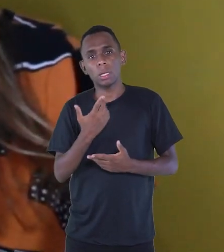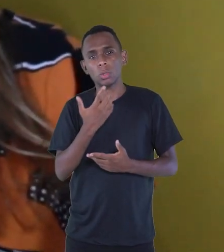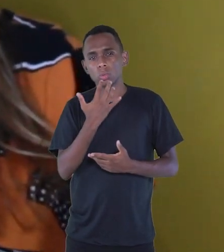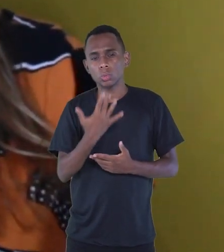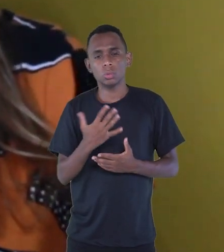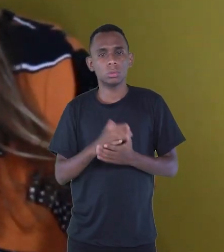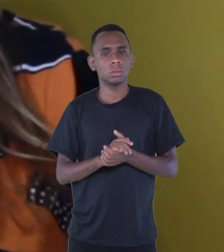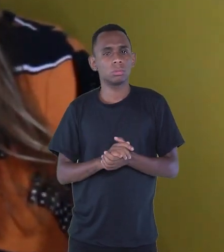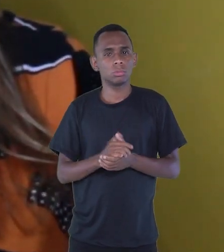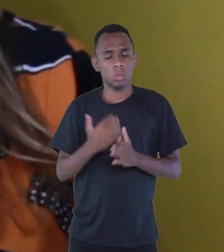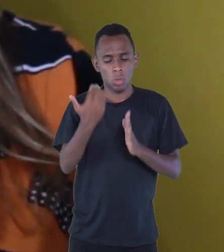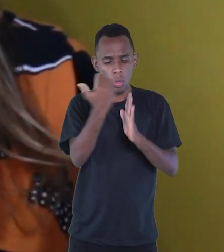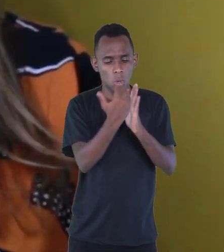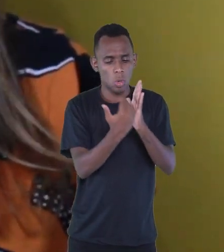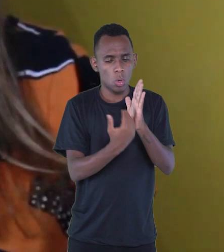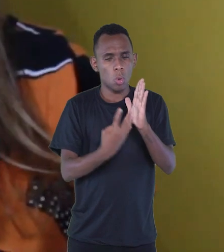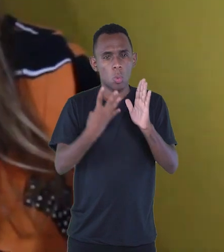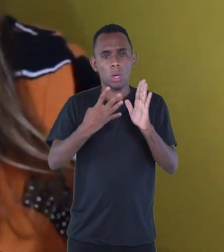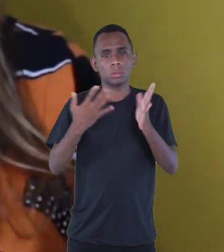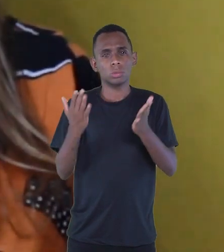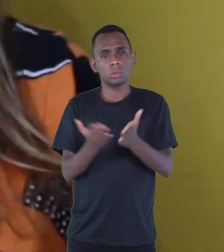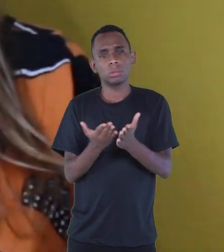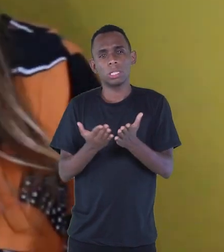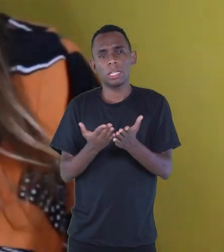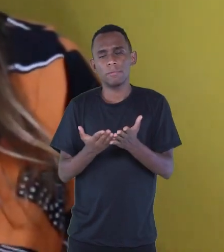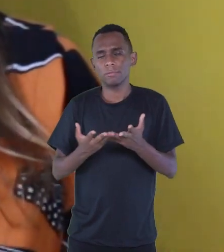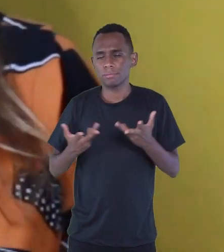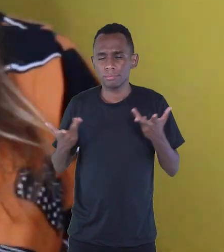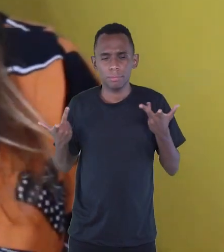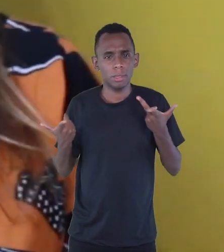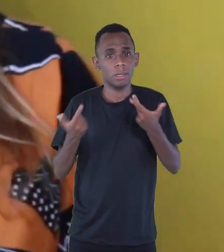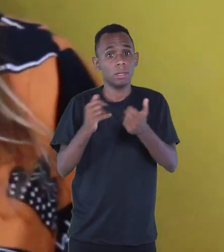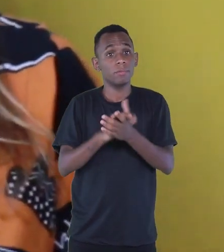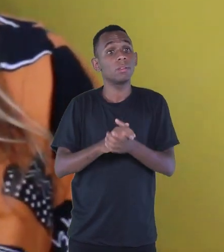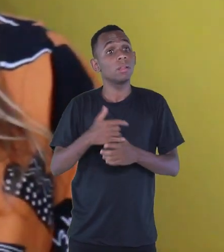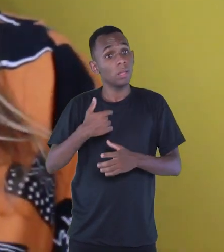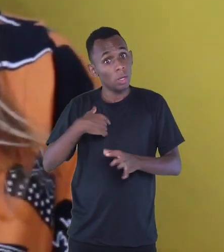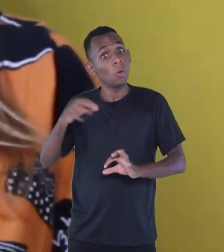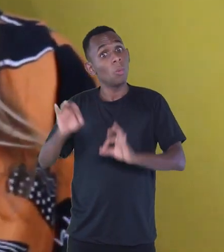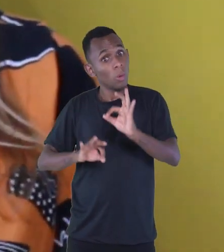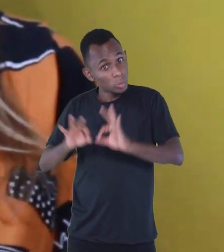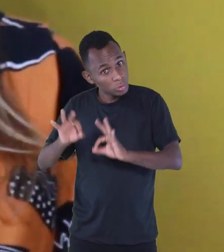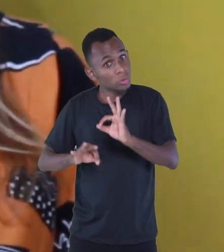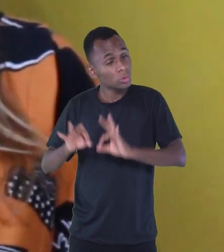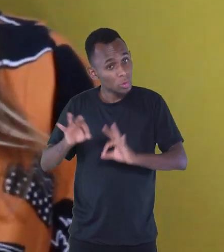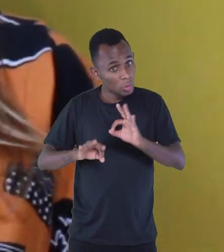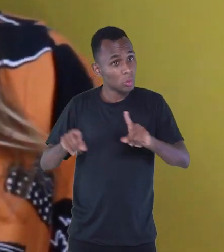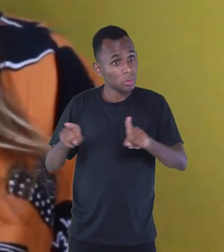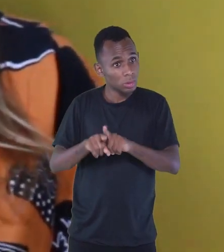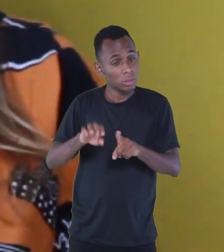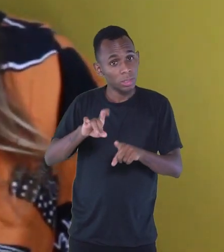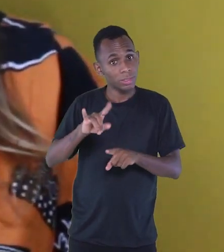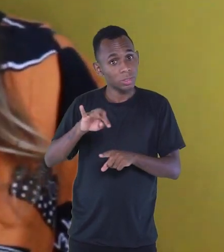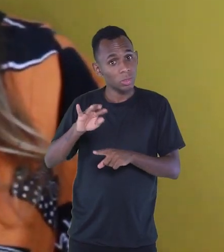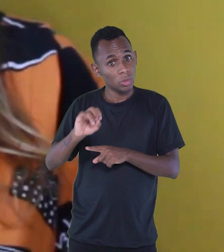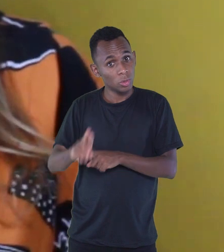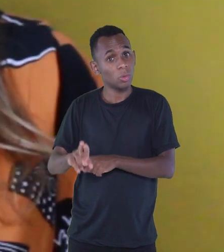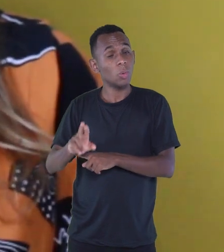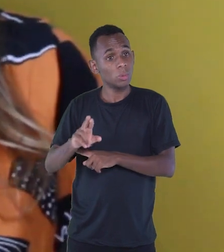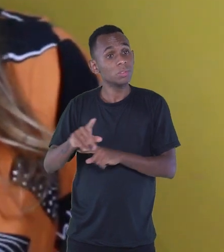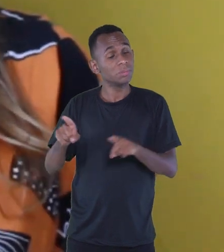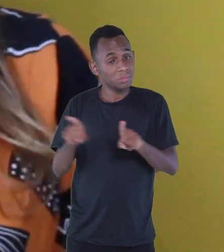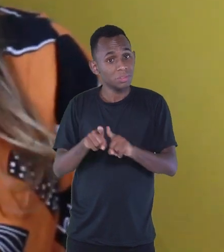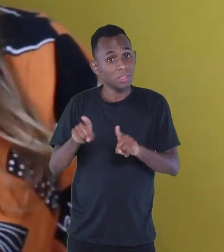lindos. Ah, obrigado. Eu sou o editor. Agora, olha que atrevimento mesmo. Eu sou editor